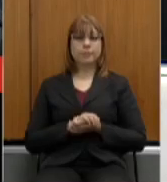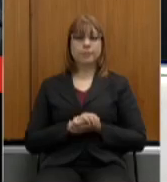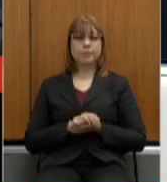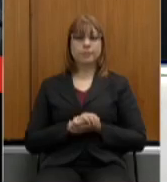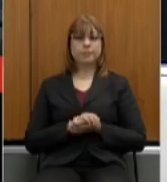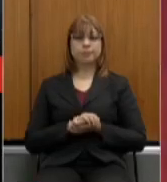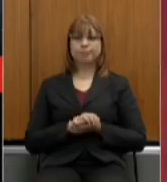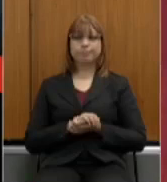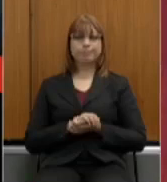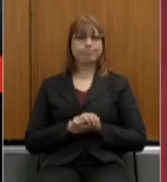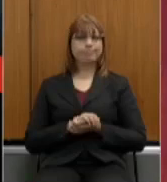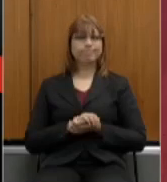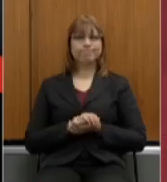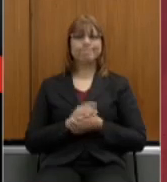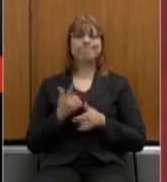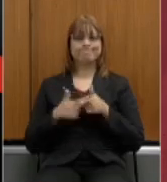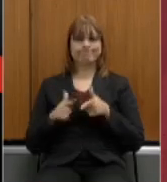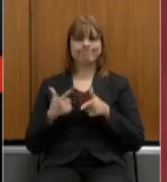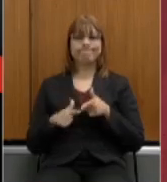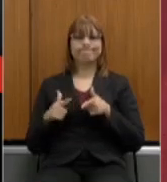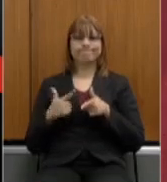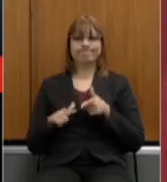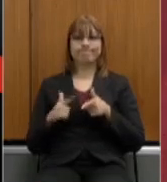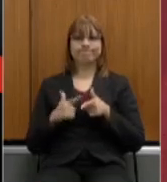não estamos com problema